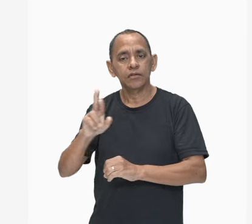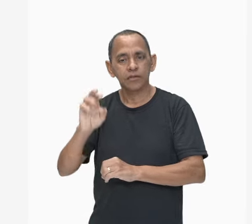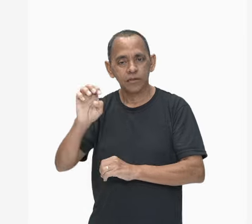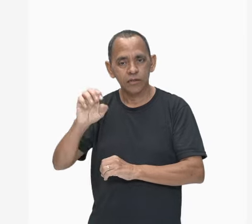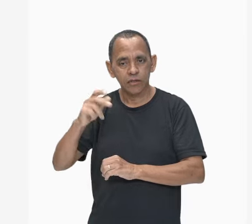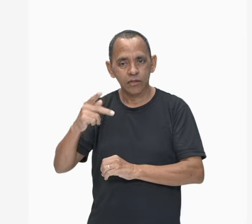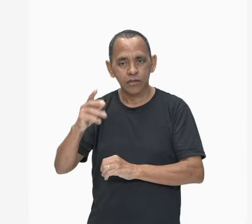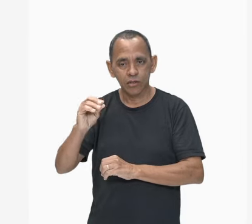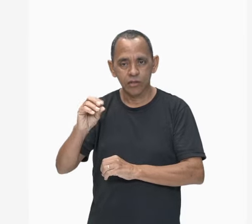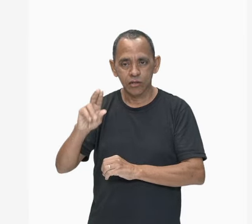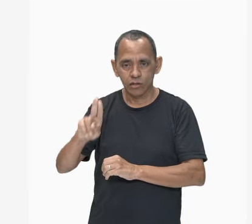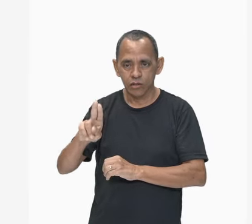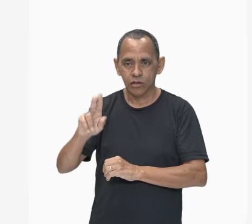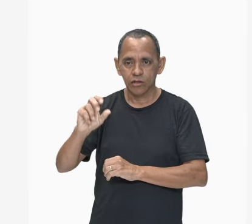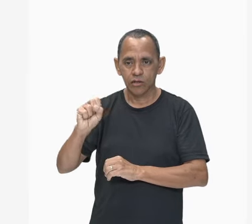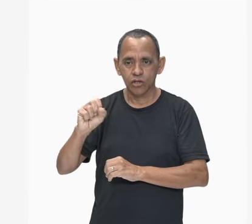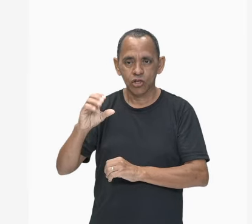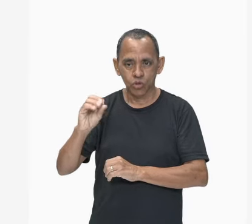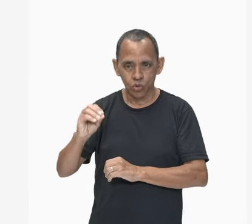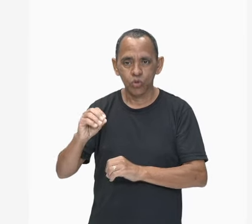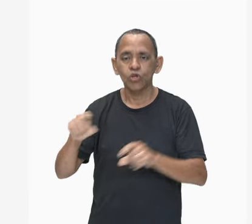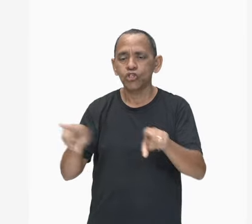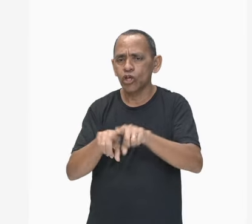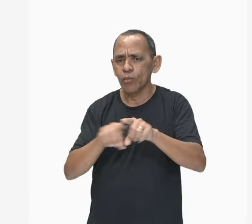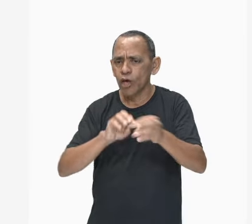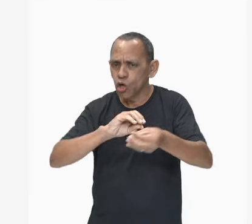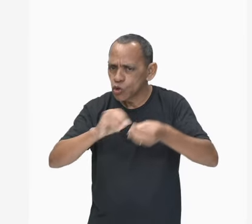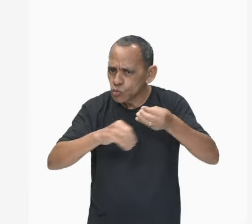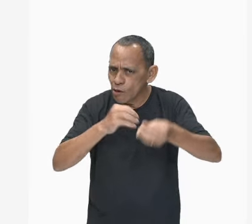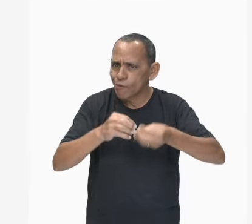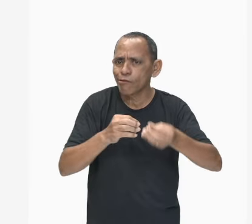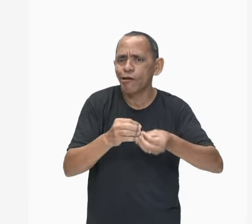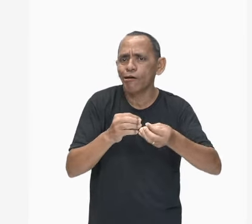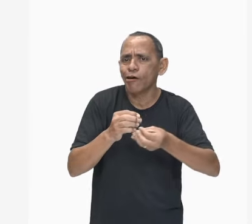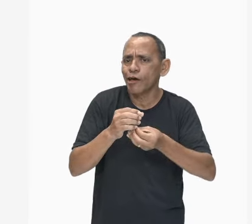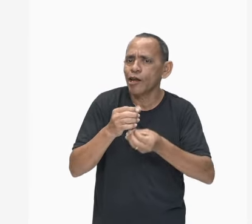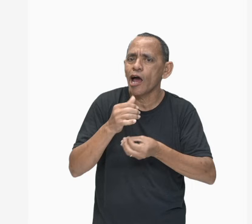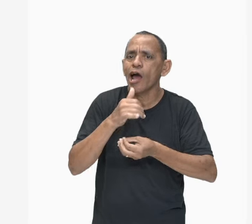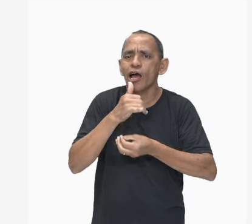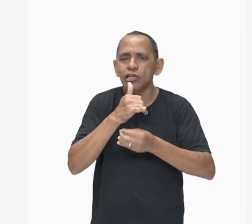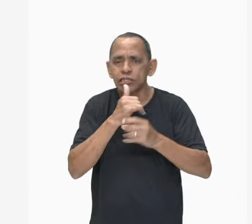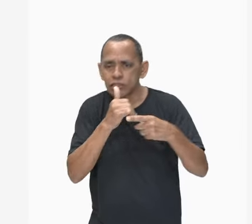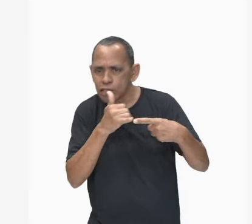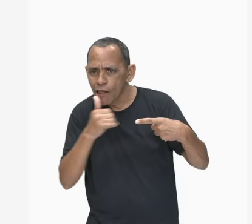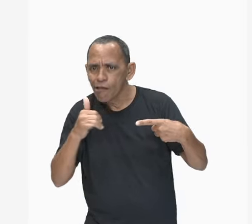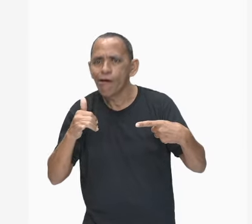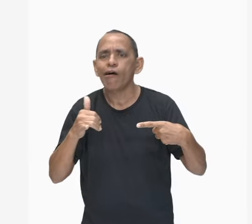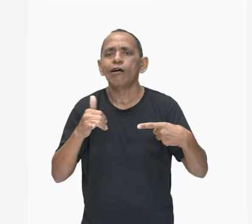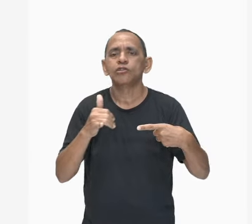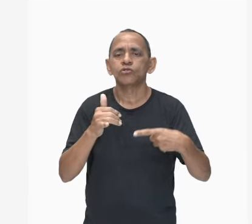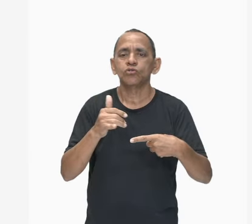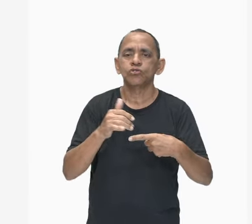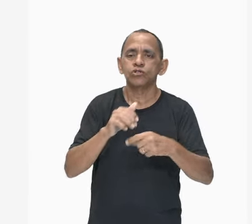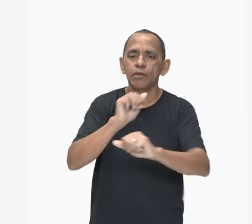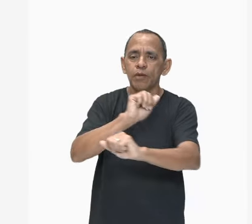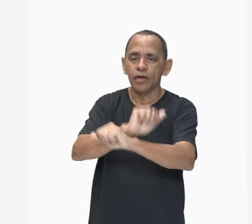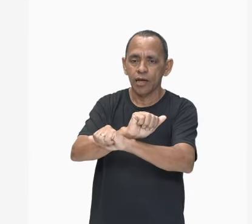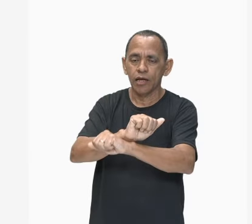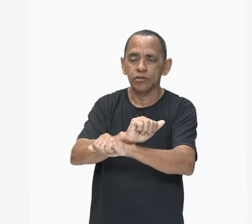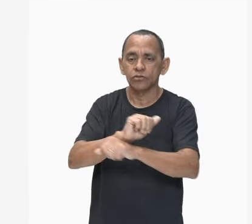sobre as cargas elétricas em repouso. Muito bem! Depois que já definimos aí a